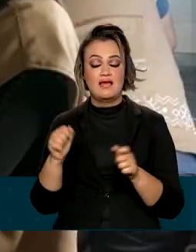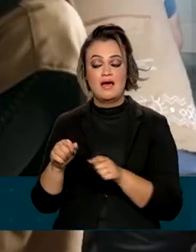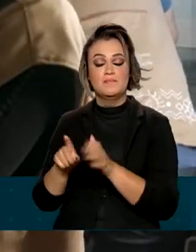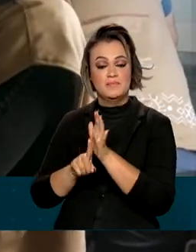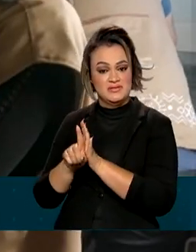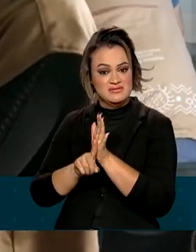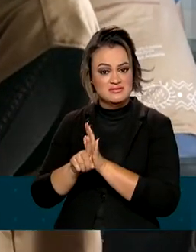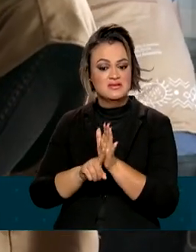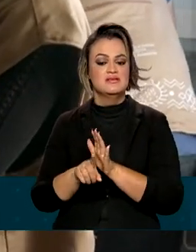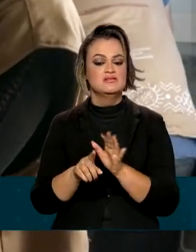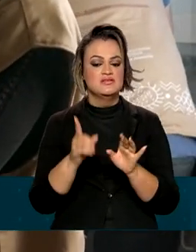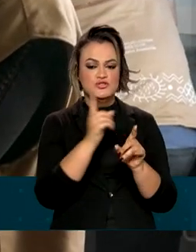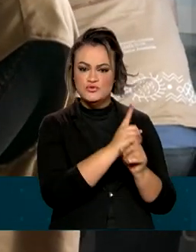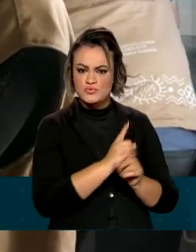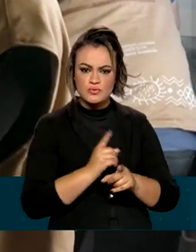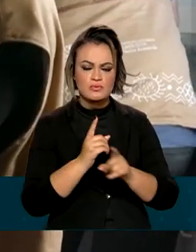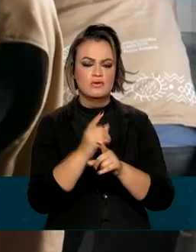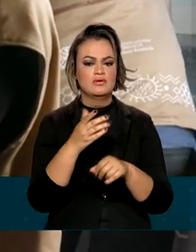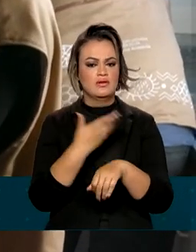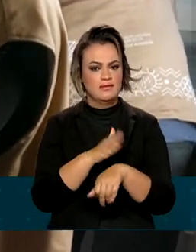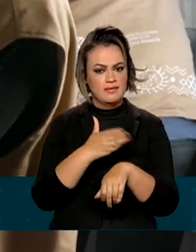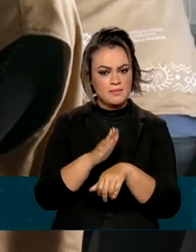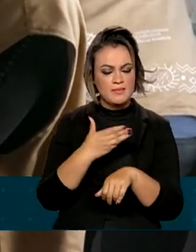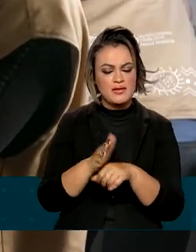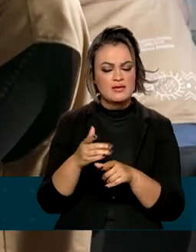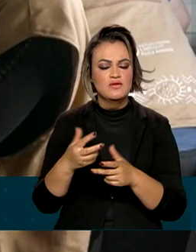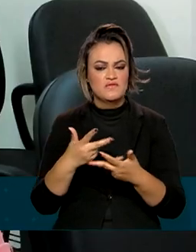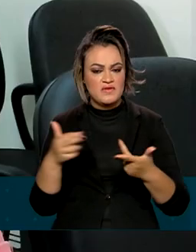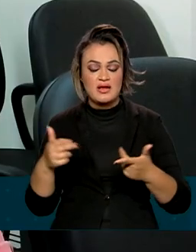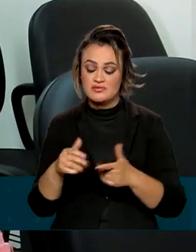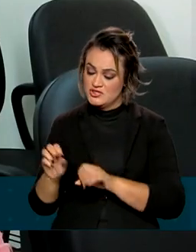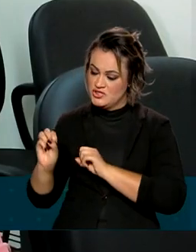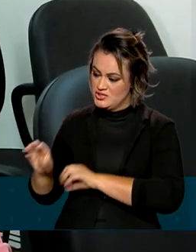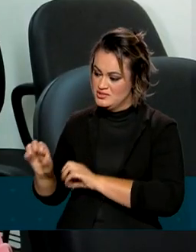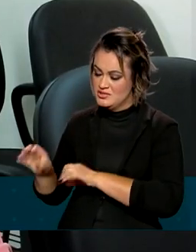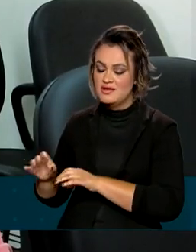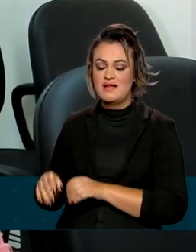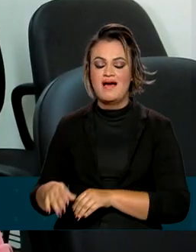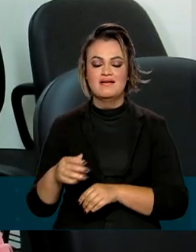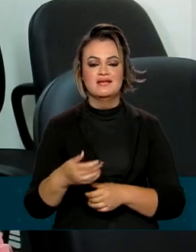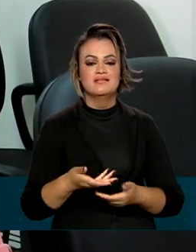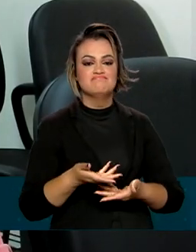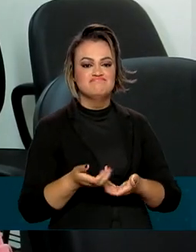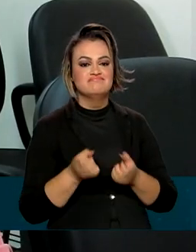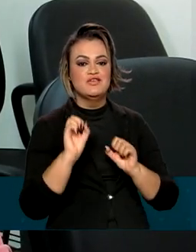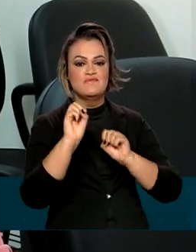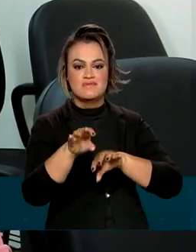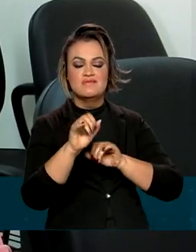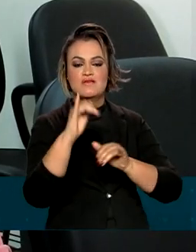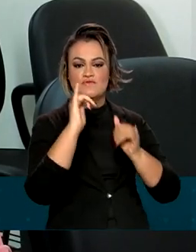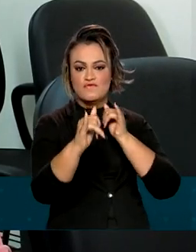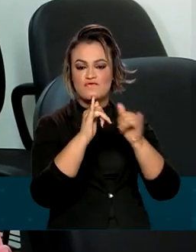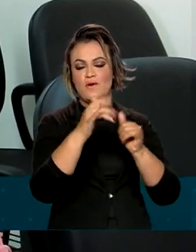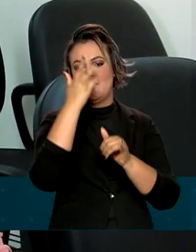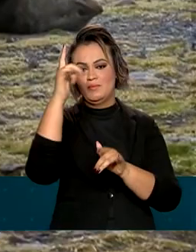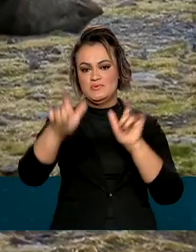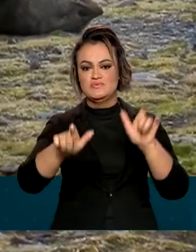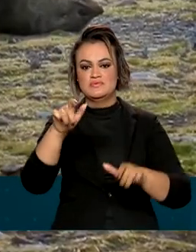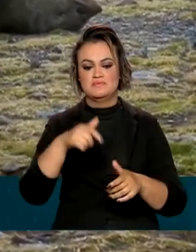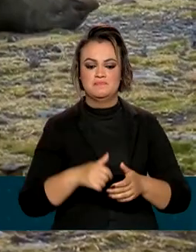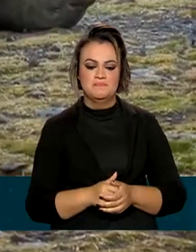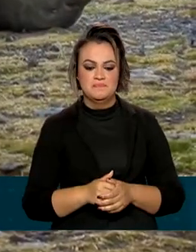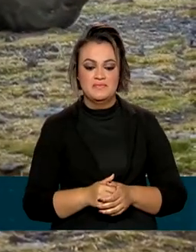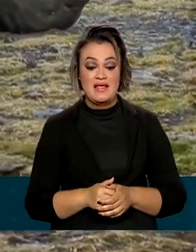pesquisas ou os nossos treinamentos e capacitações para as populações nos locais onde elas precisam que isso seja realizado.